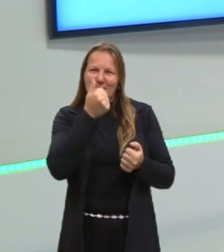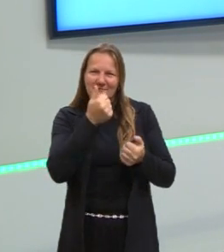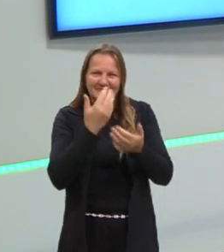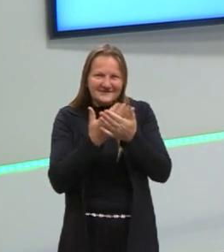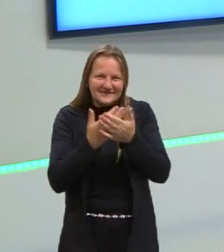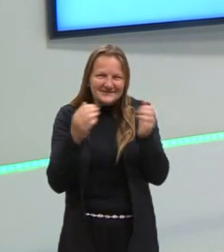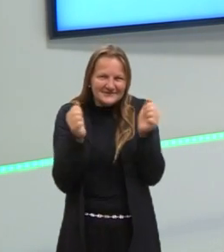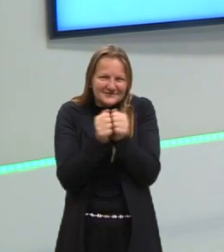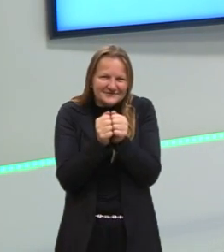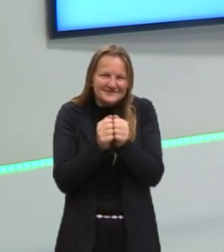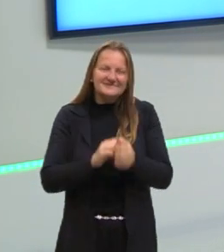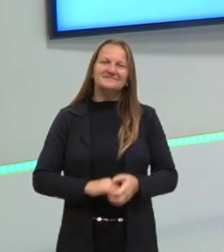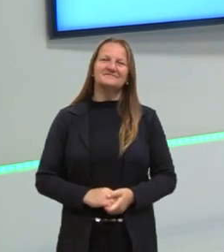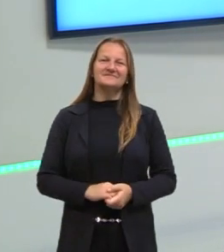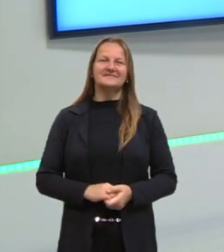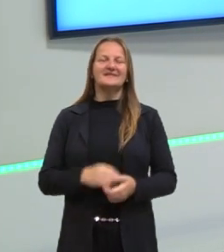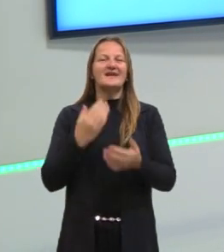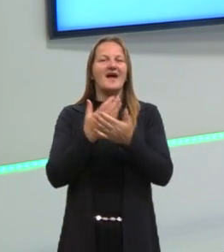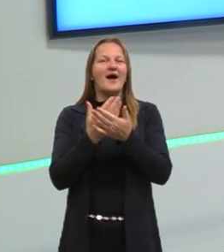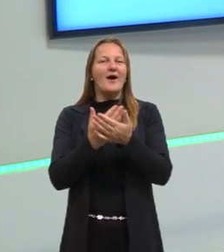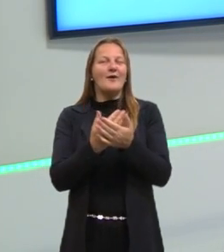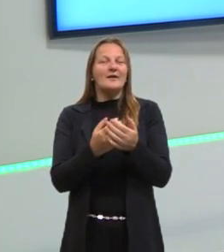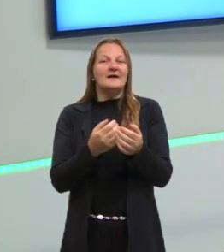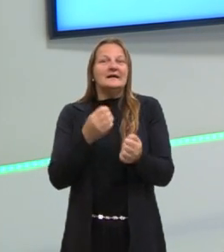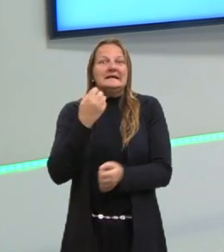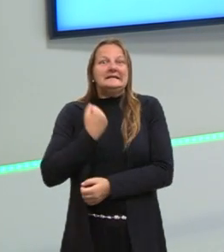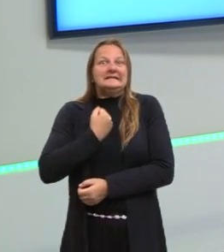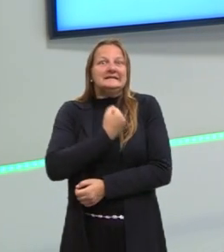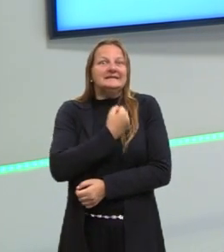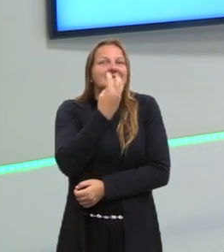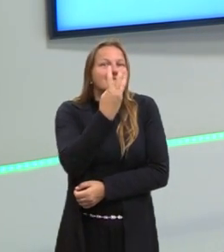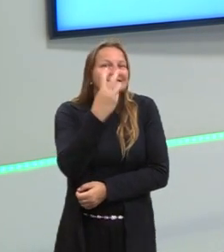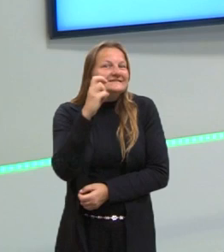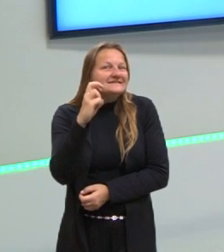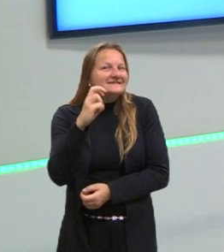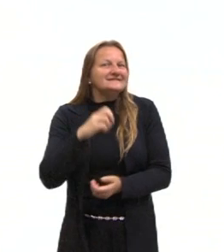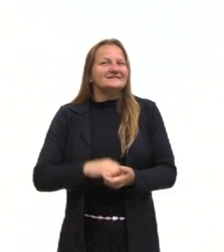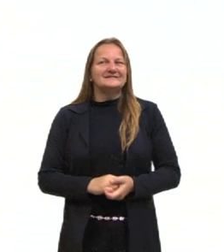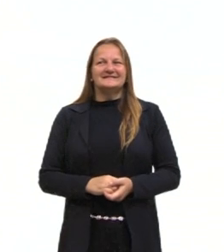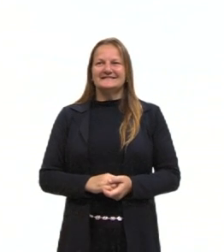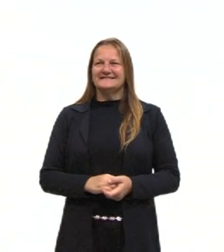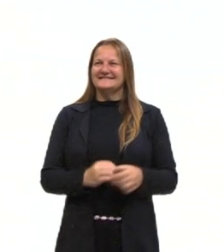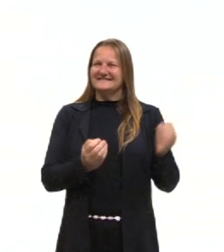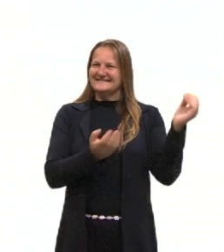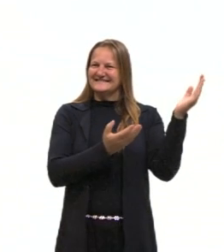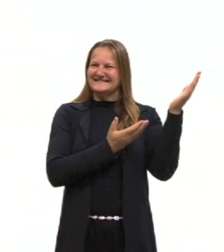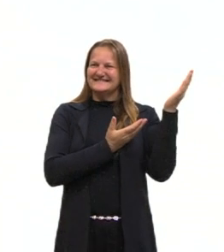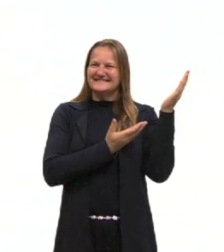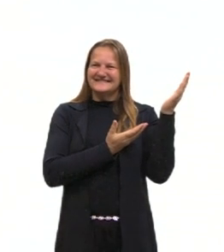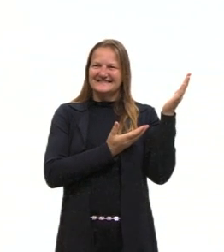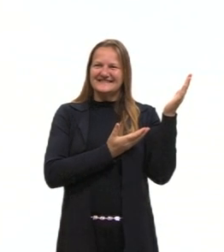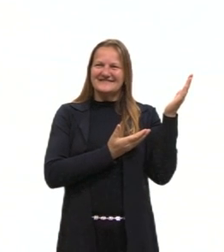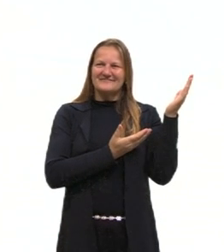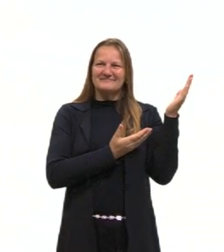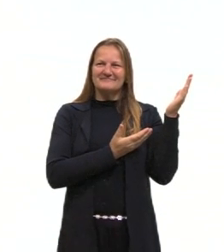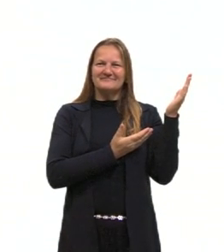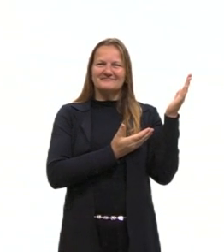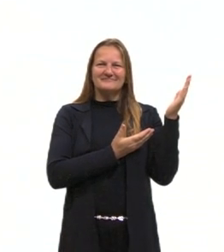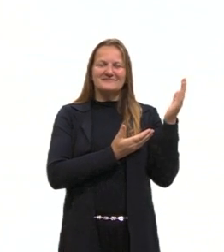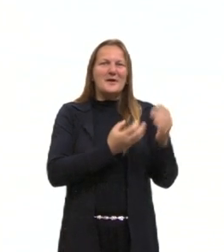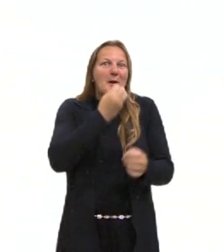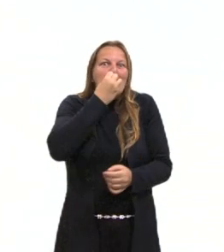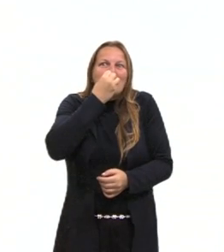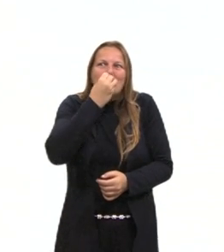comigo? Vamos lá para a aula de número 35. Já foram 35 aulas. Que coisa